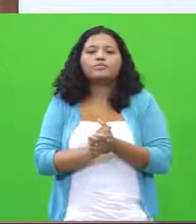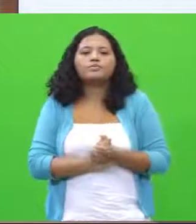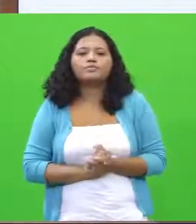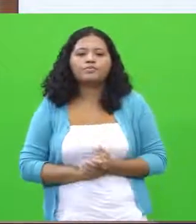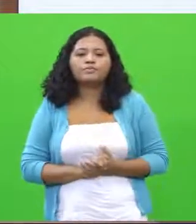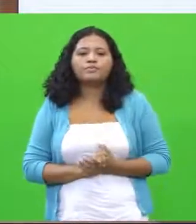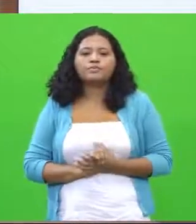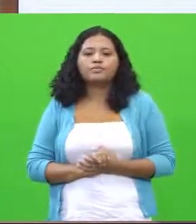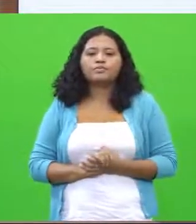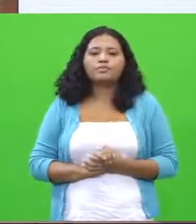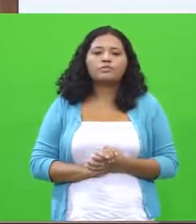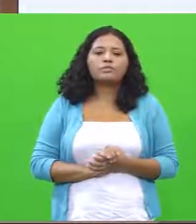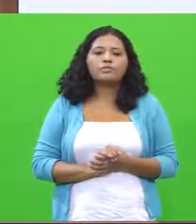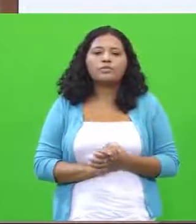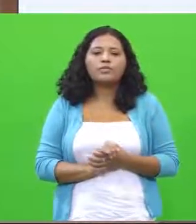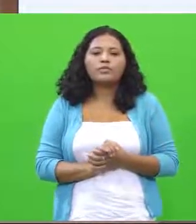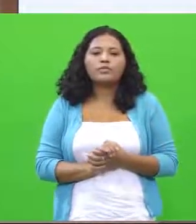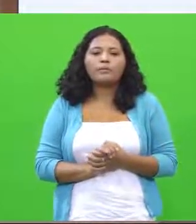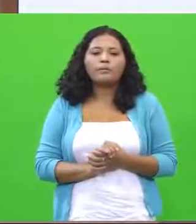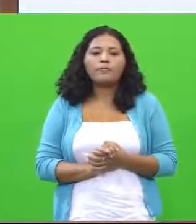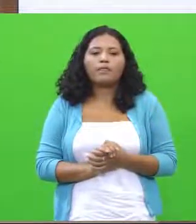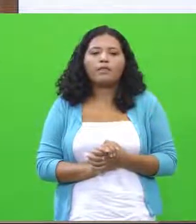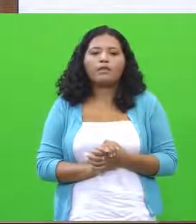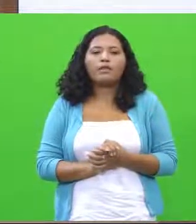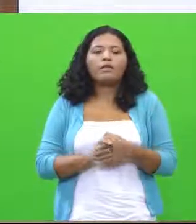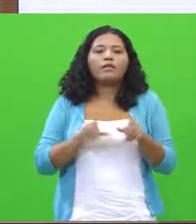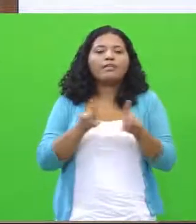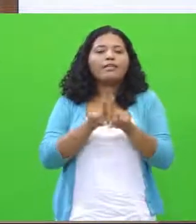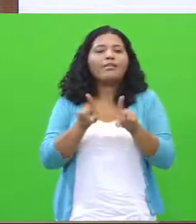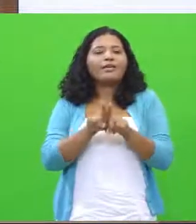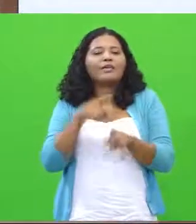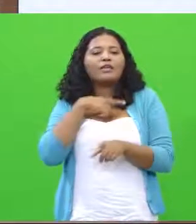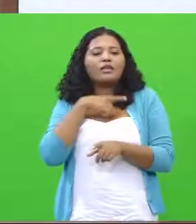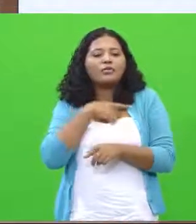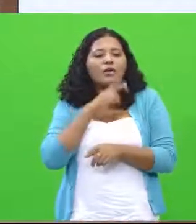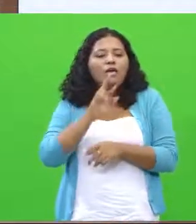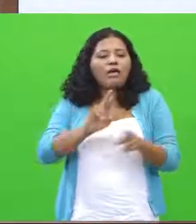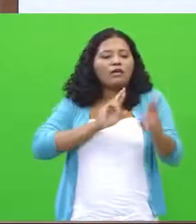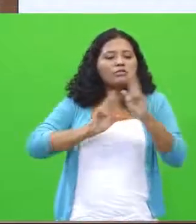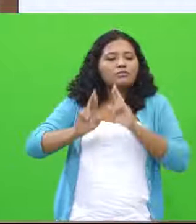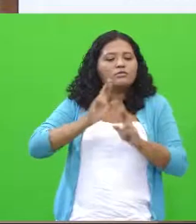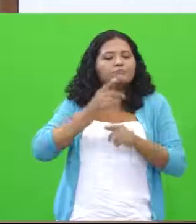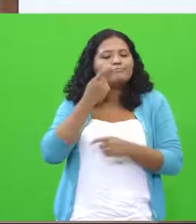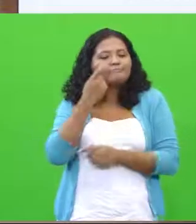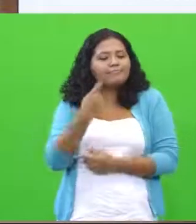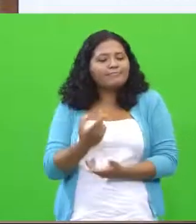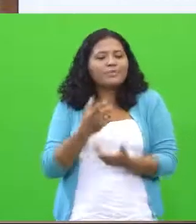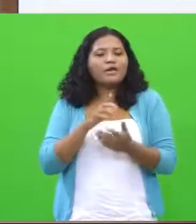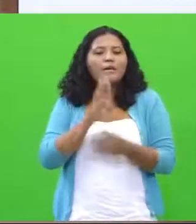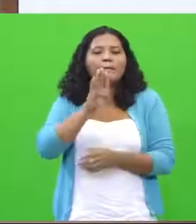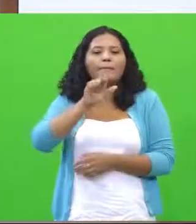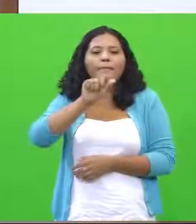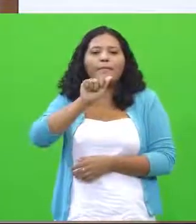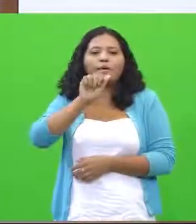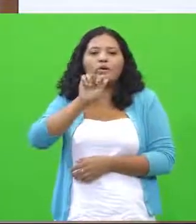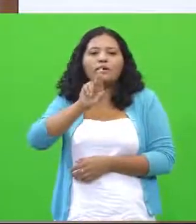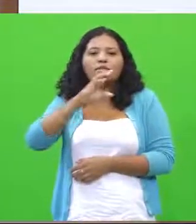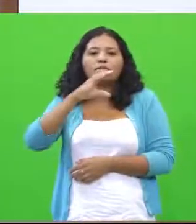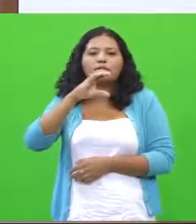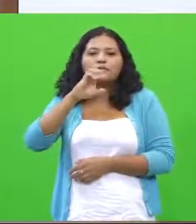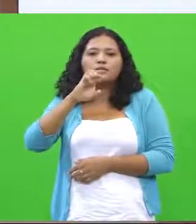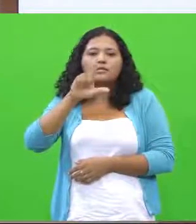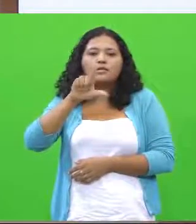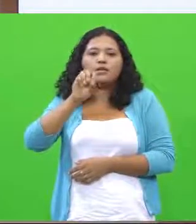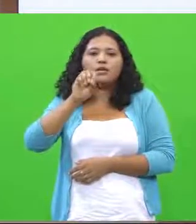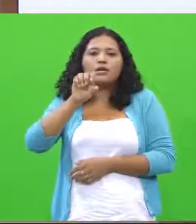É, nós tivemos aí umas respostas interessantíssimas, lá de Barcelos III, do Vitor Silva,